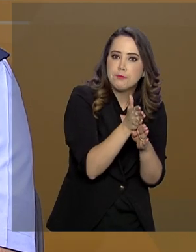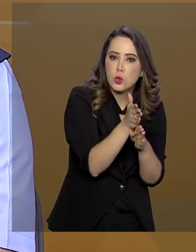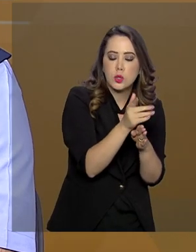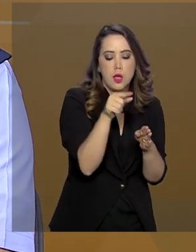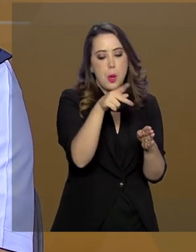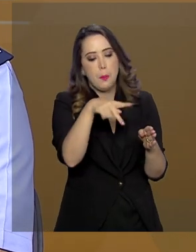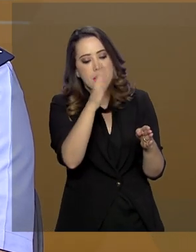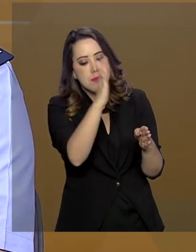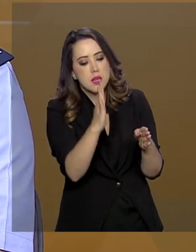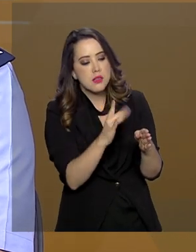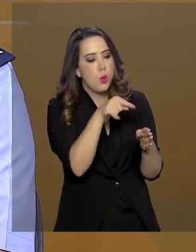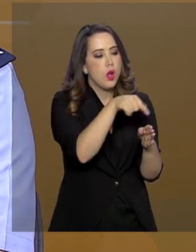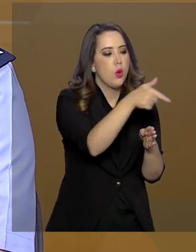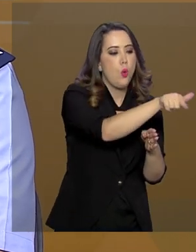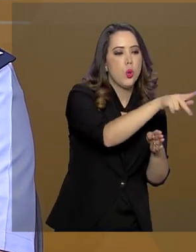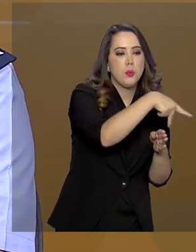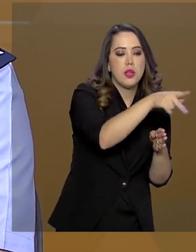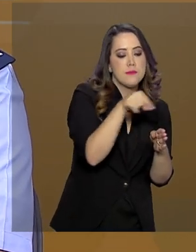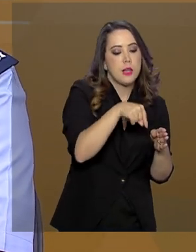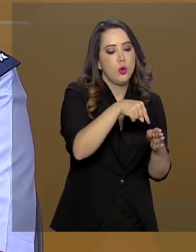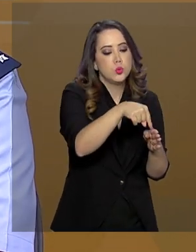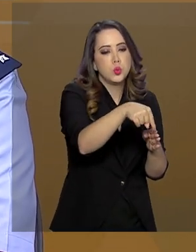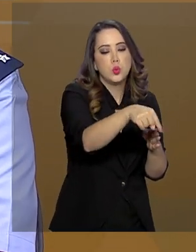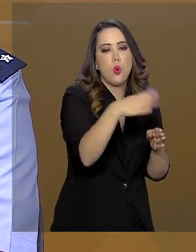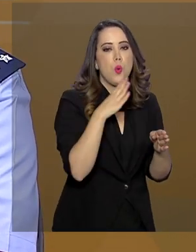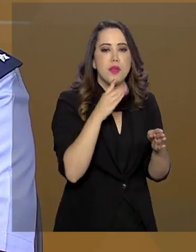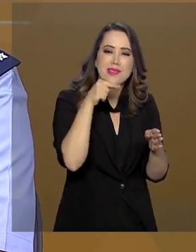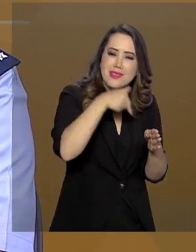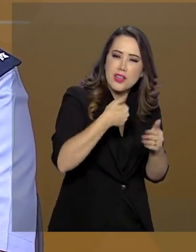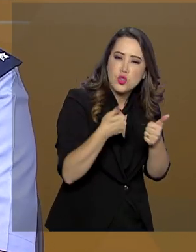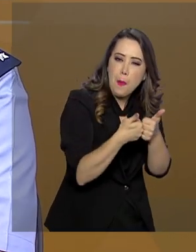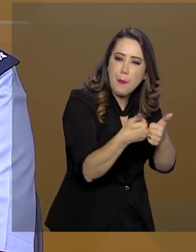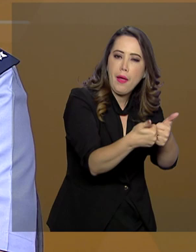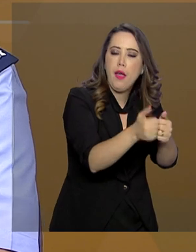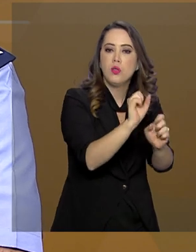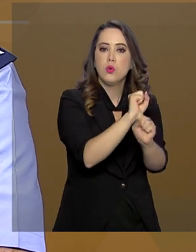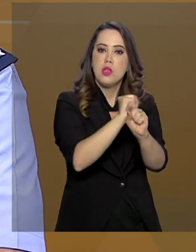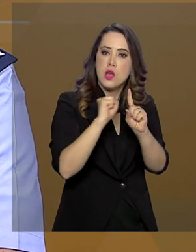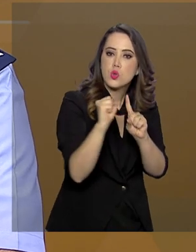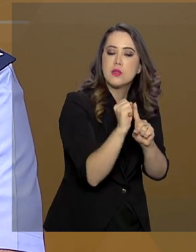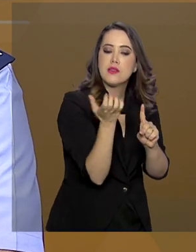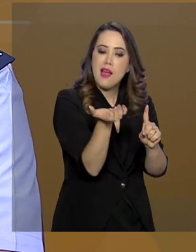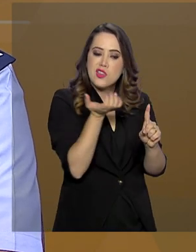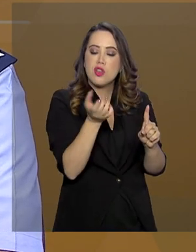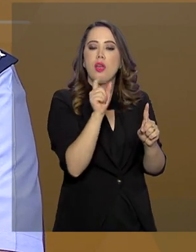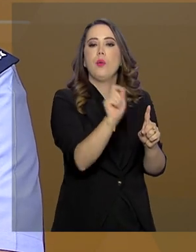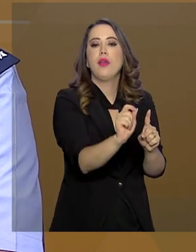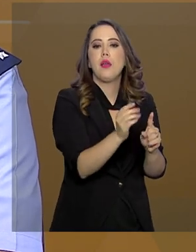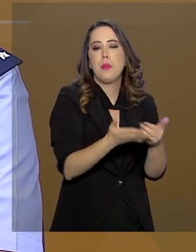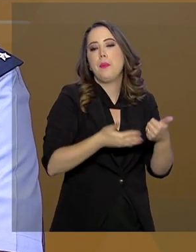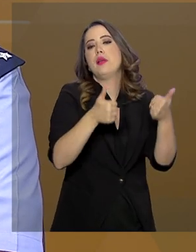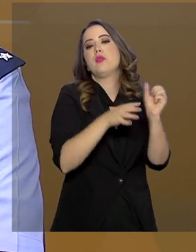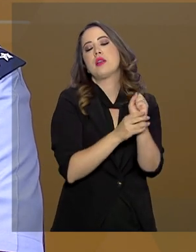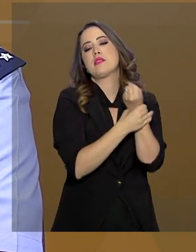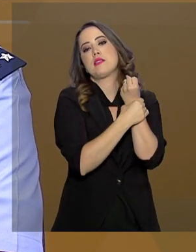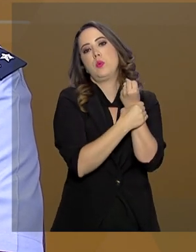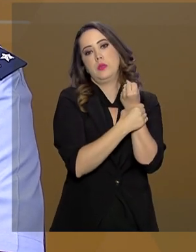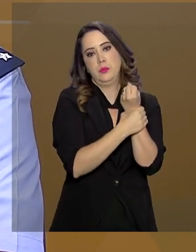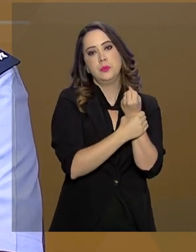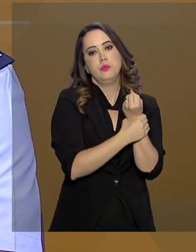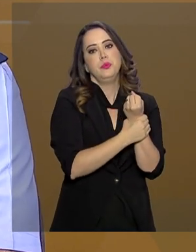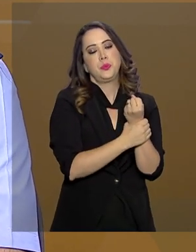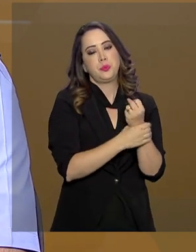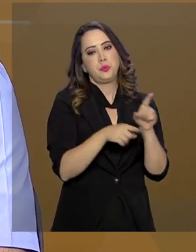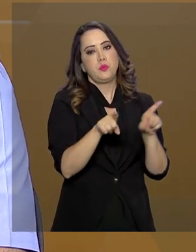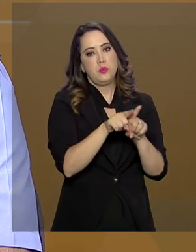de segurança pública quais são as principais demandas. E também vemos, junto com a sociedade, o que nós podemos fazer para melhorar essa segurança. Além dessa área